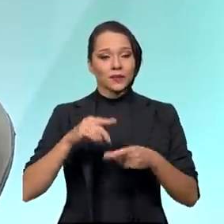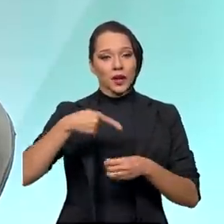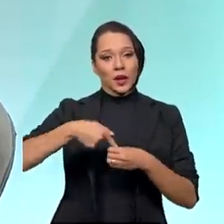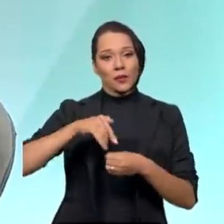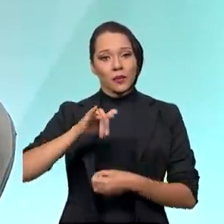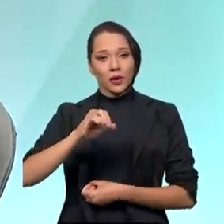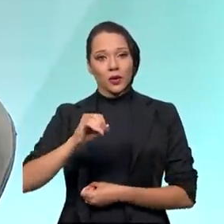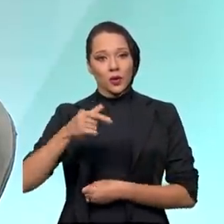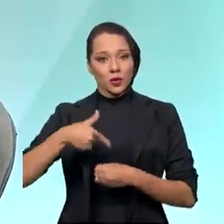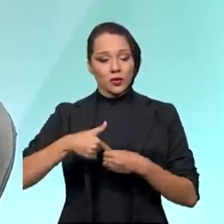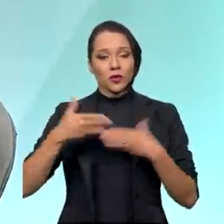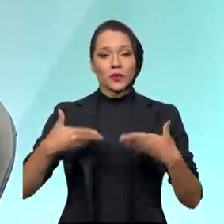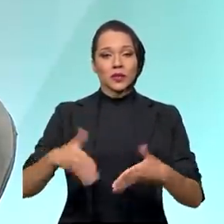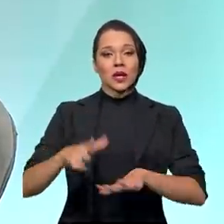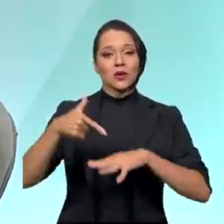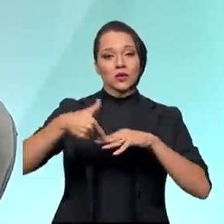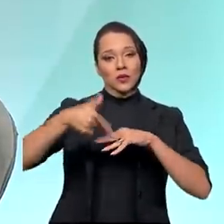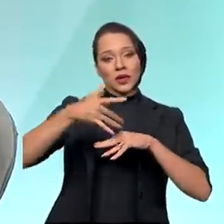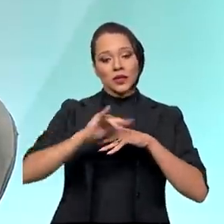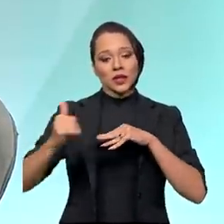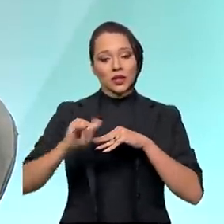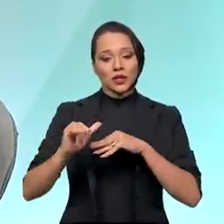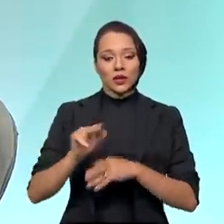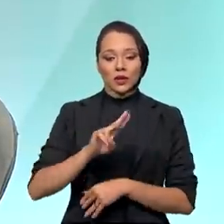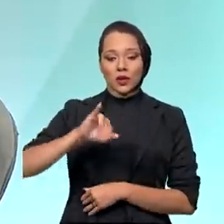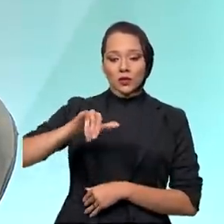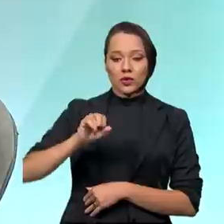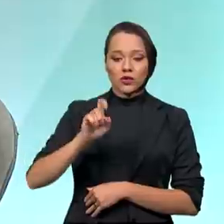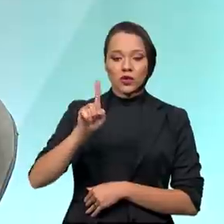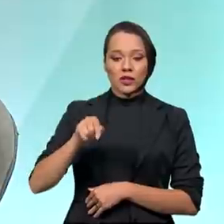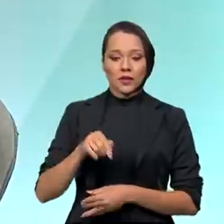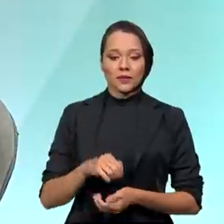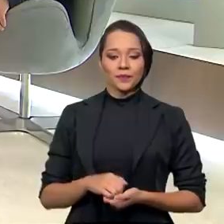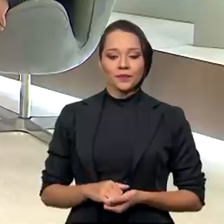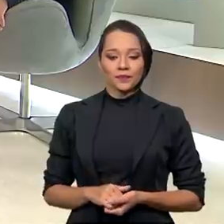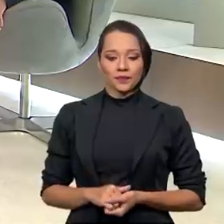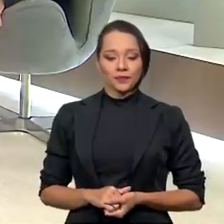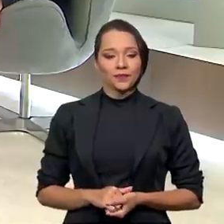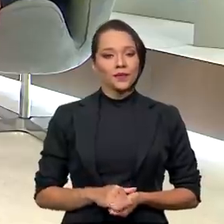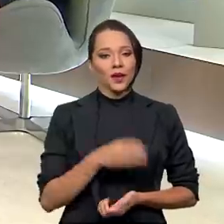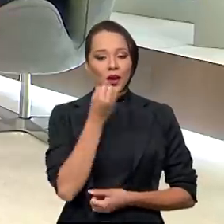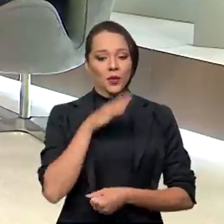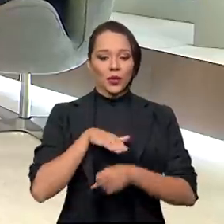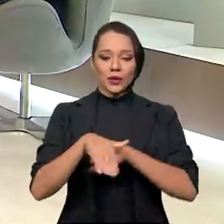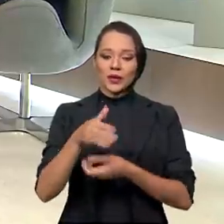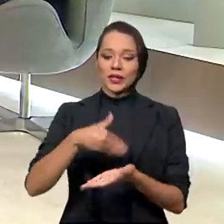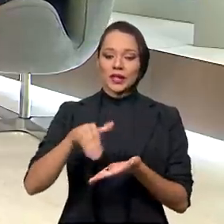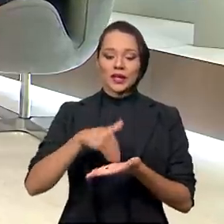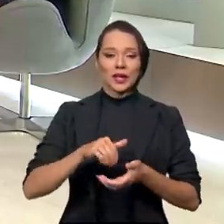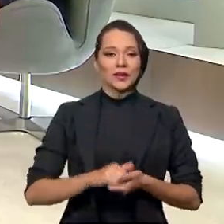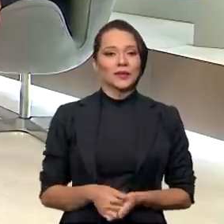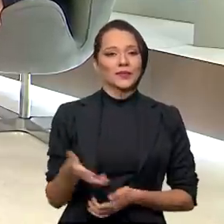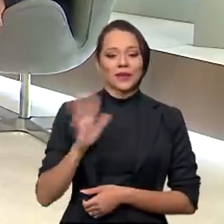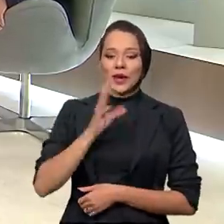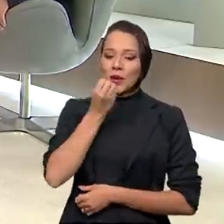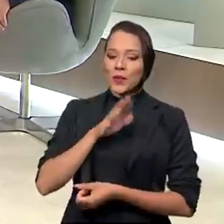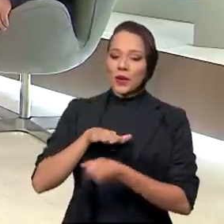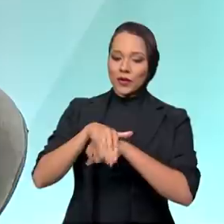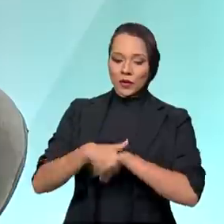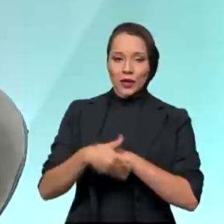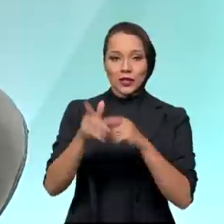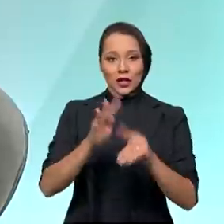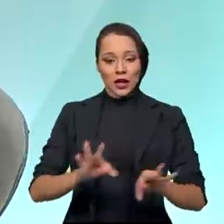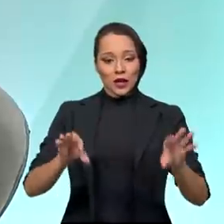Biocombustíveis do Ministério de Minas e Energia, José Mauro Coelho. Boa noite, secretário. Boa noite, Paulo, boa noite